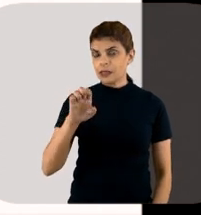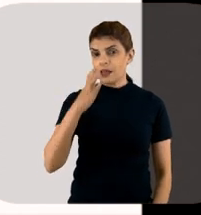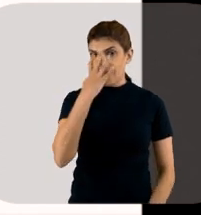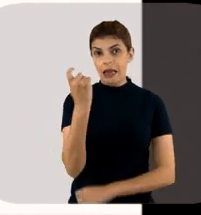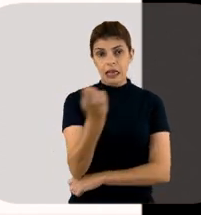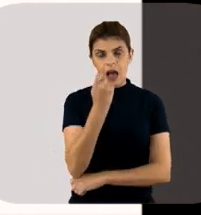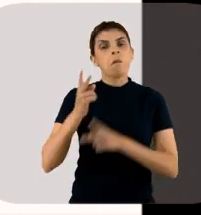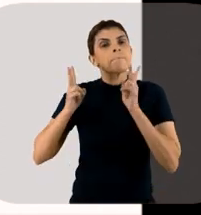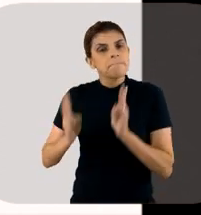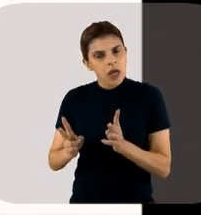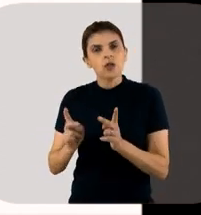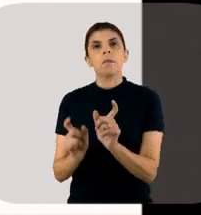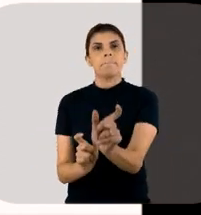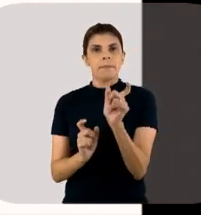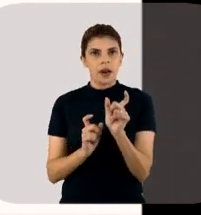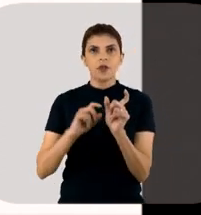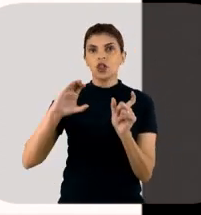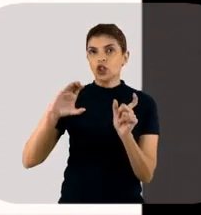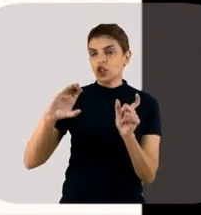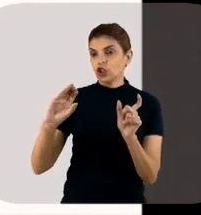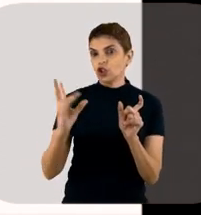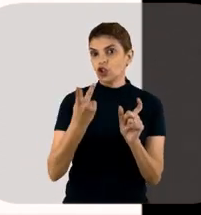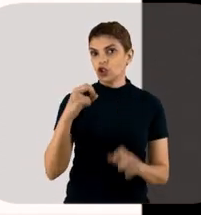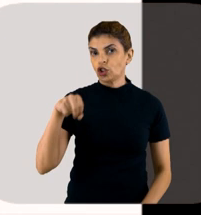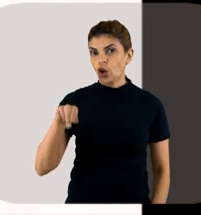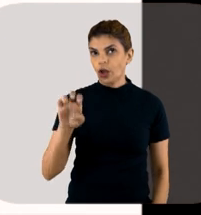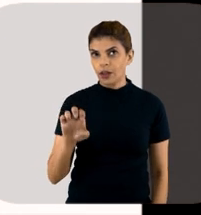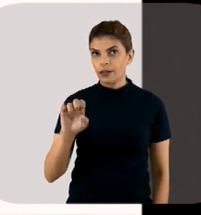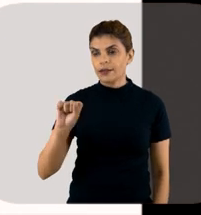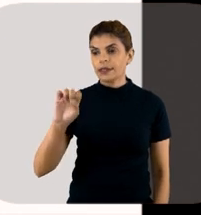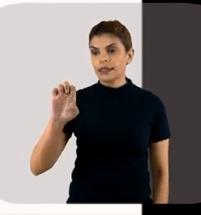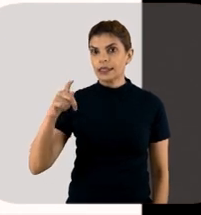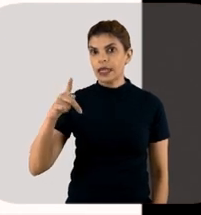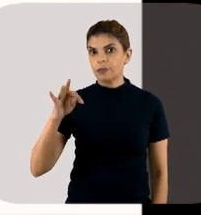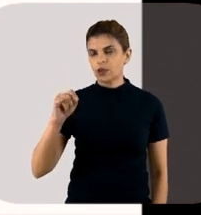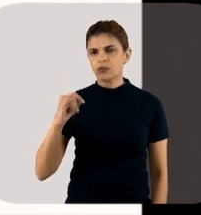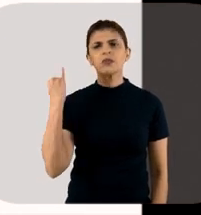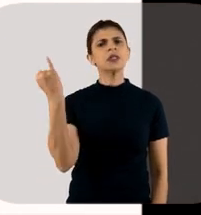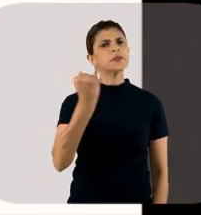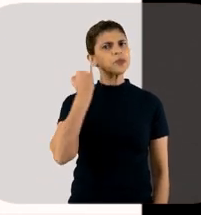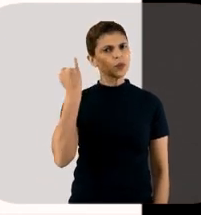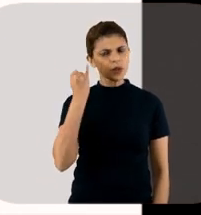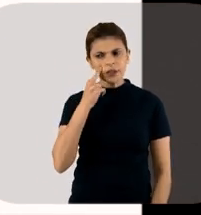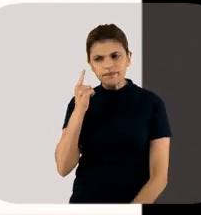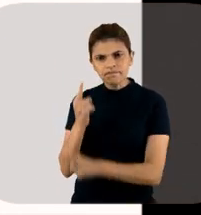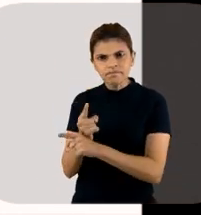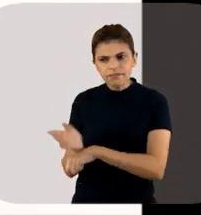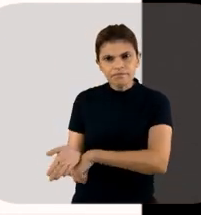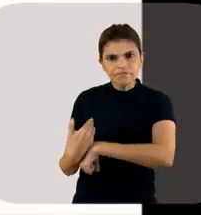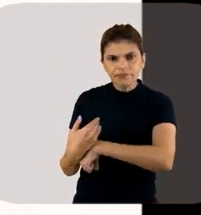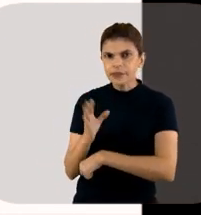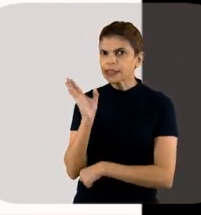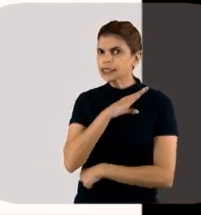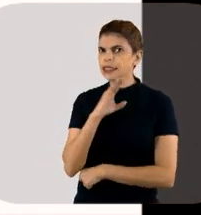séptico. O que é importante? Ainda continua importante. Uma identificação precoce.